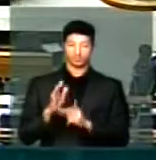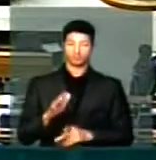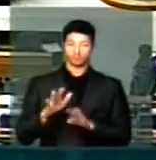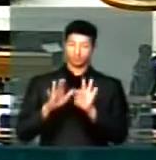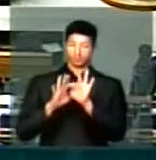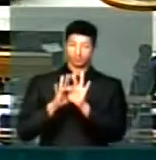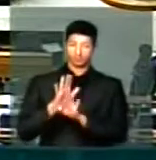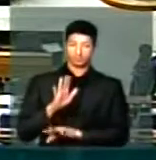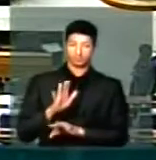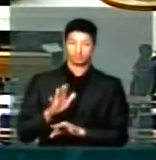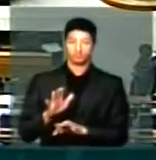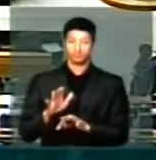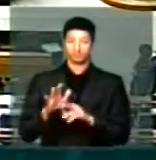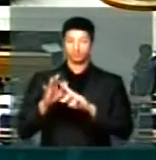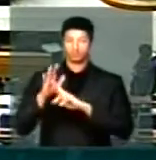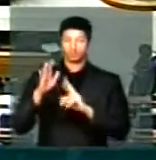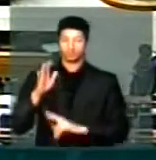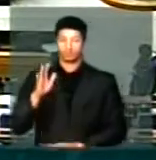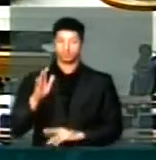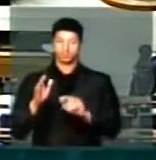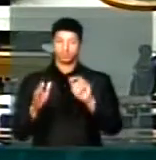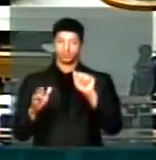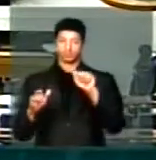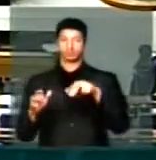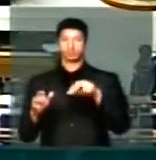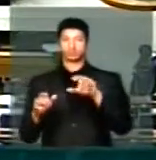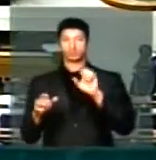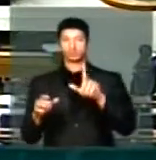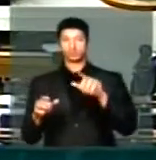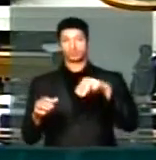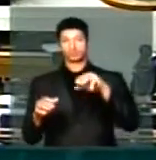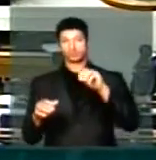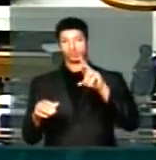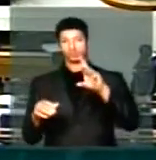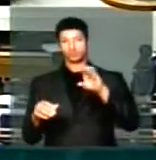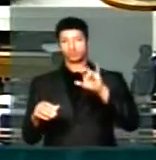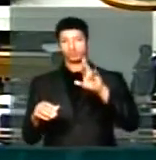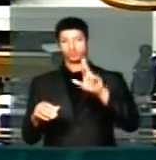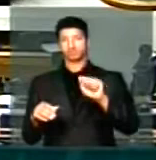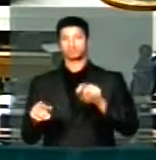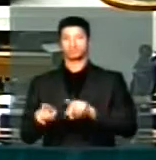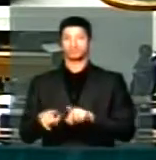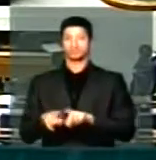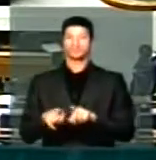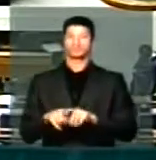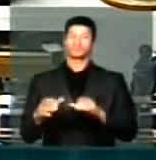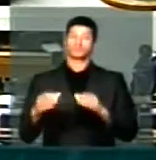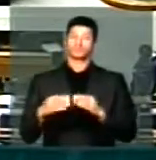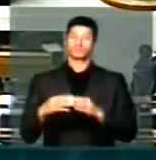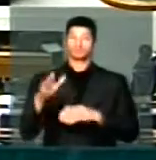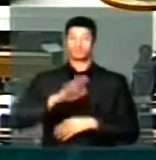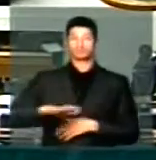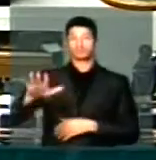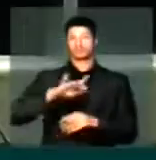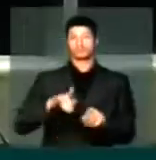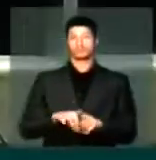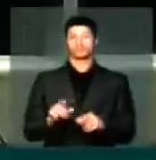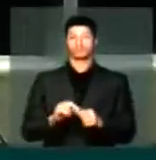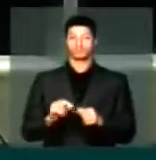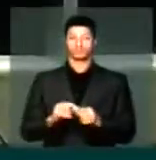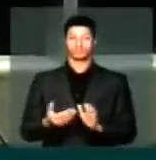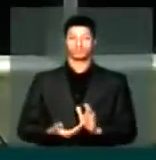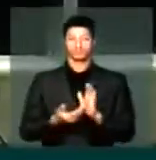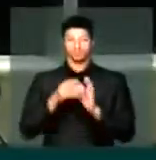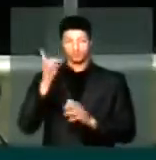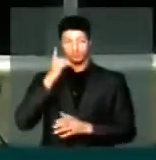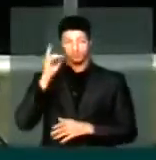texto do relator, o senhor Moreira, e também na comissão geral que foi feita nessa casa,